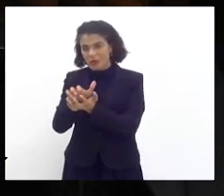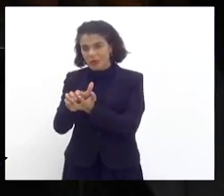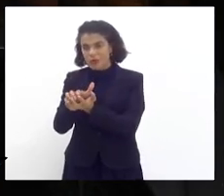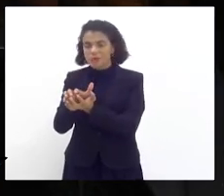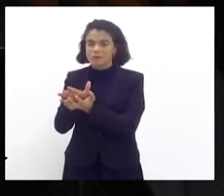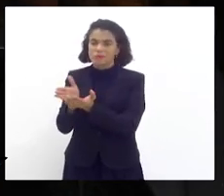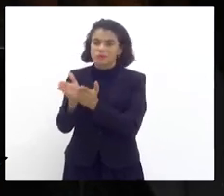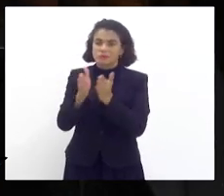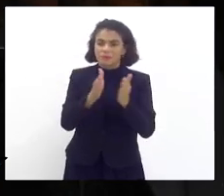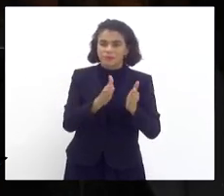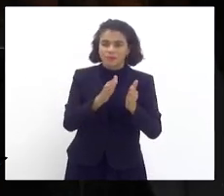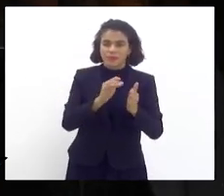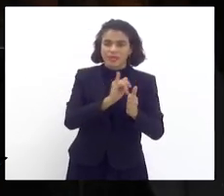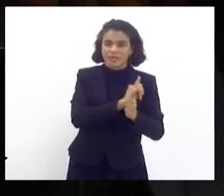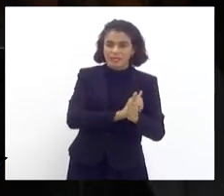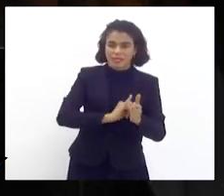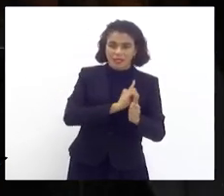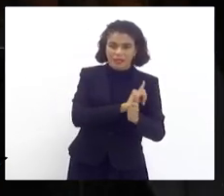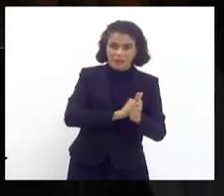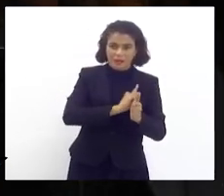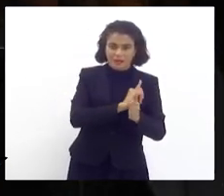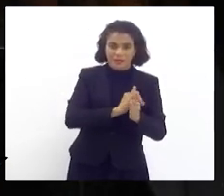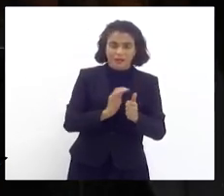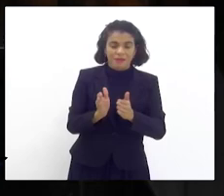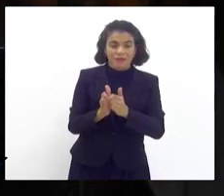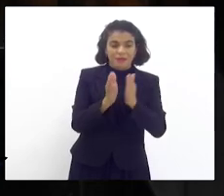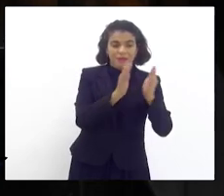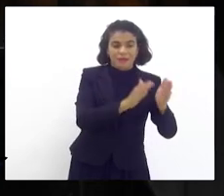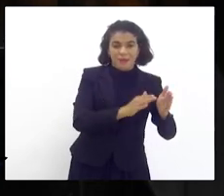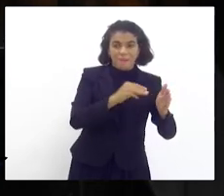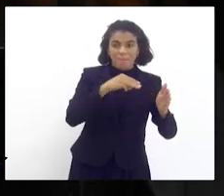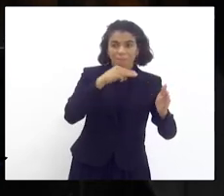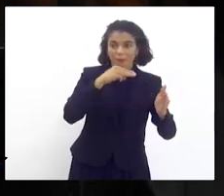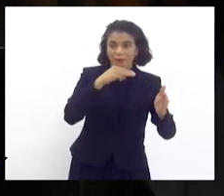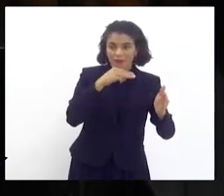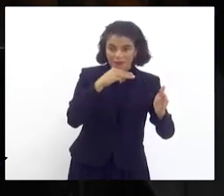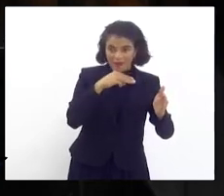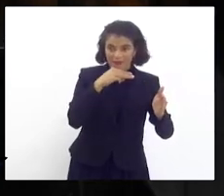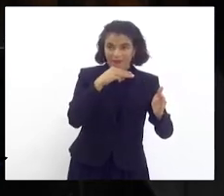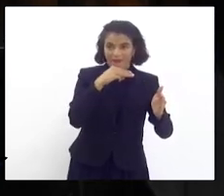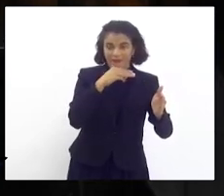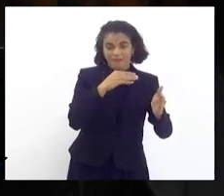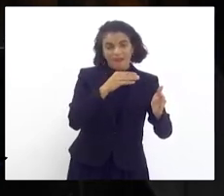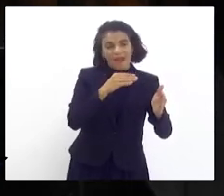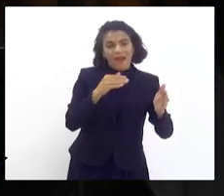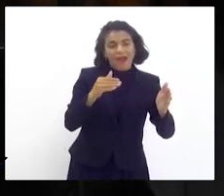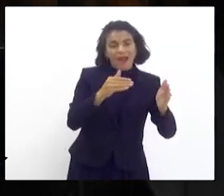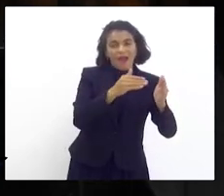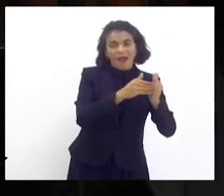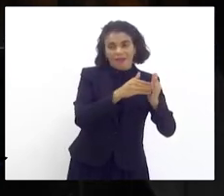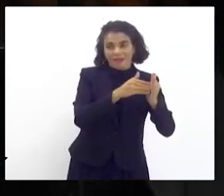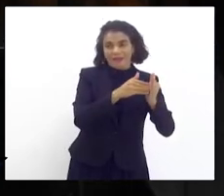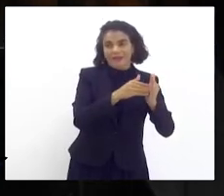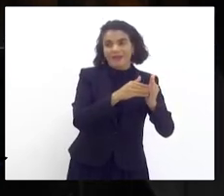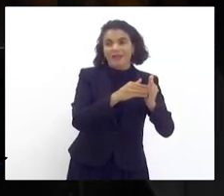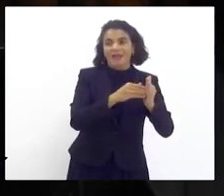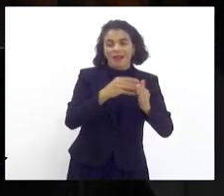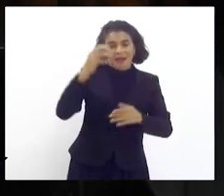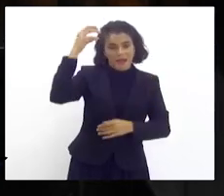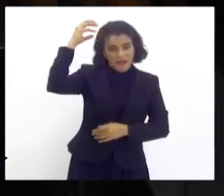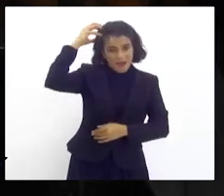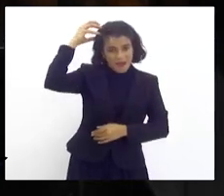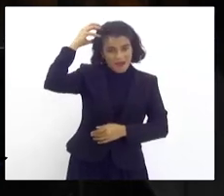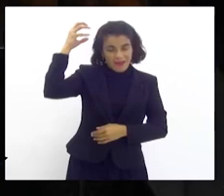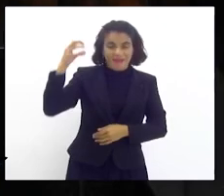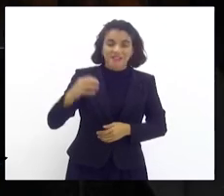Itaguaí, passa por Mangaratiba e vai até a nossa Angra dos Reis.